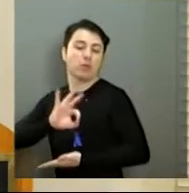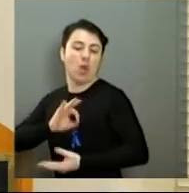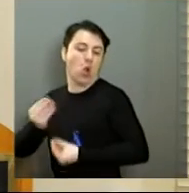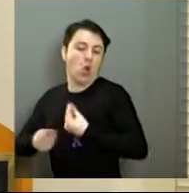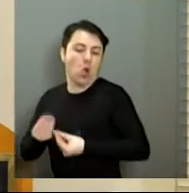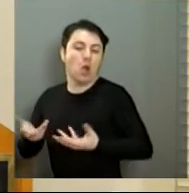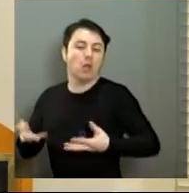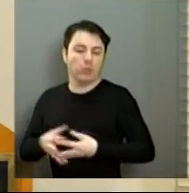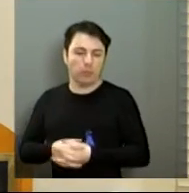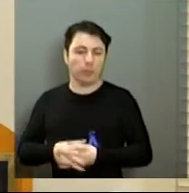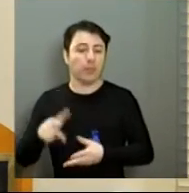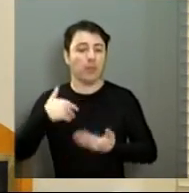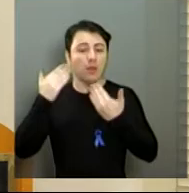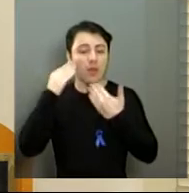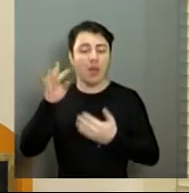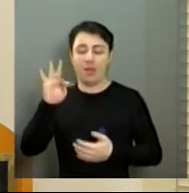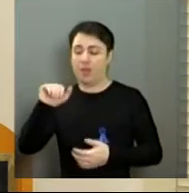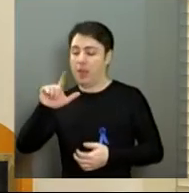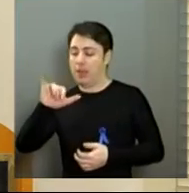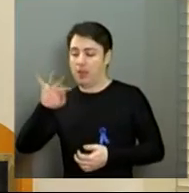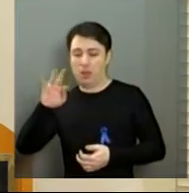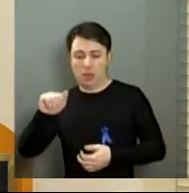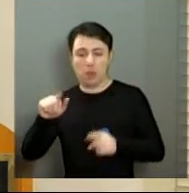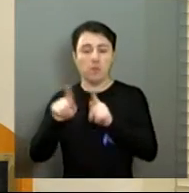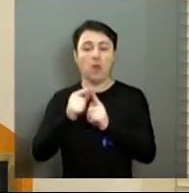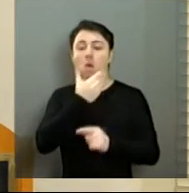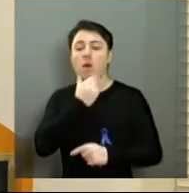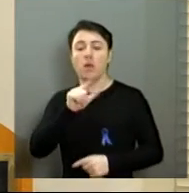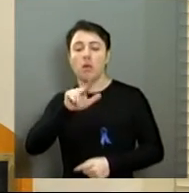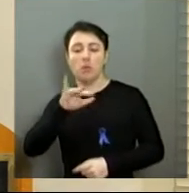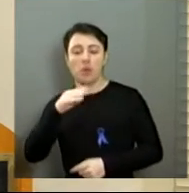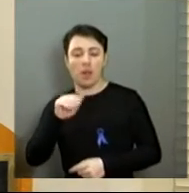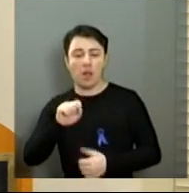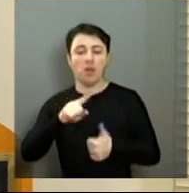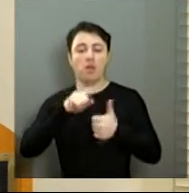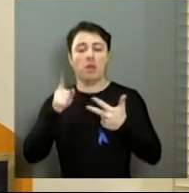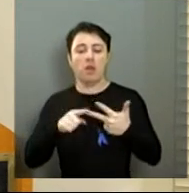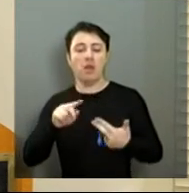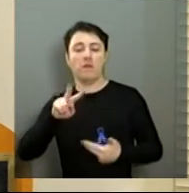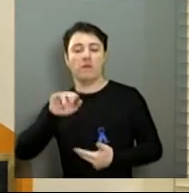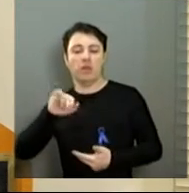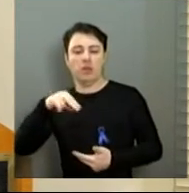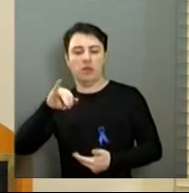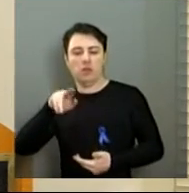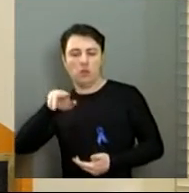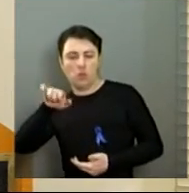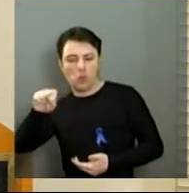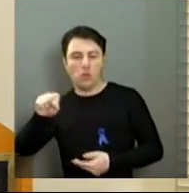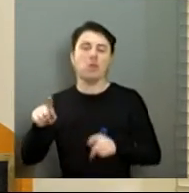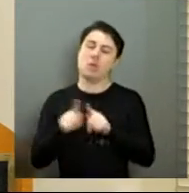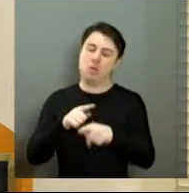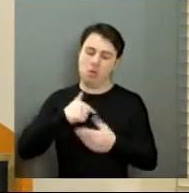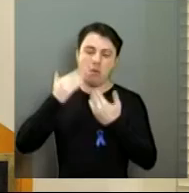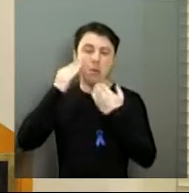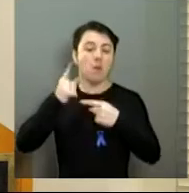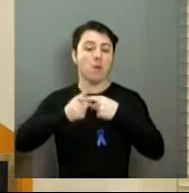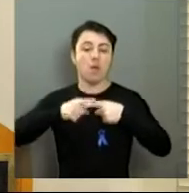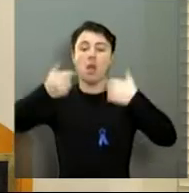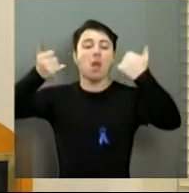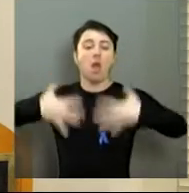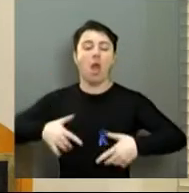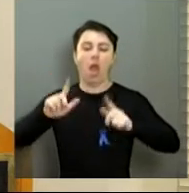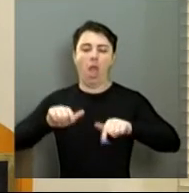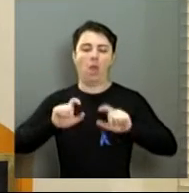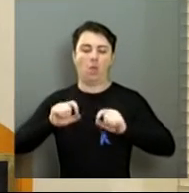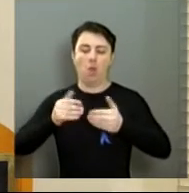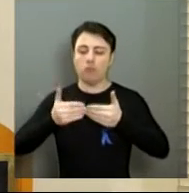imensamente a Thalita Evangelista, também o Lucas, o Vinícius, que estiveram aqui conosco falando um pouquinho sobre como